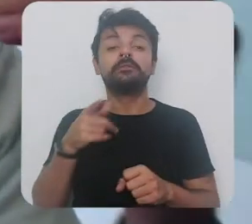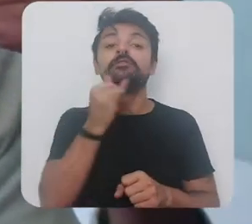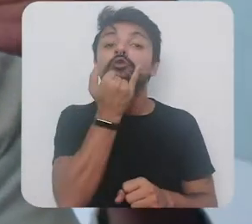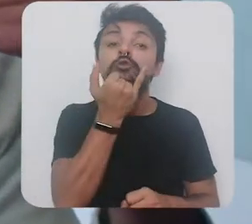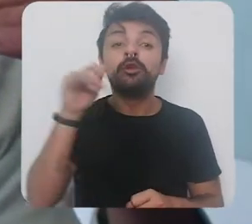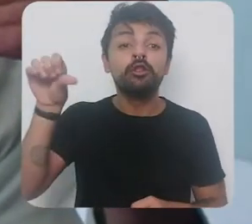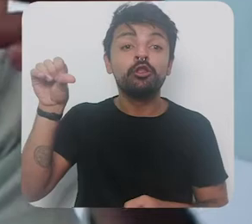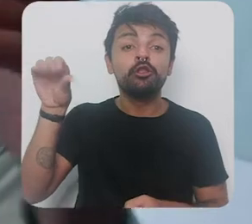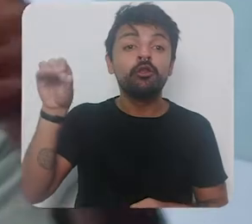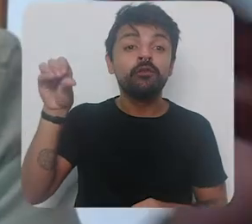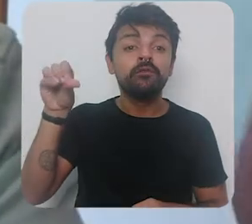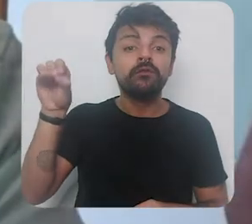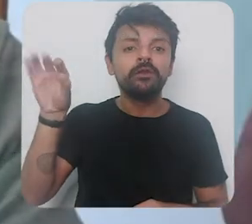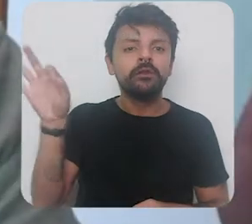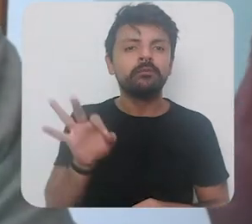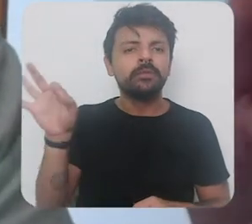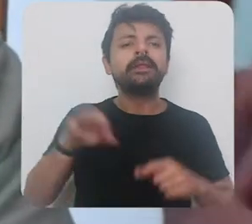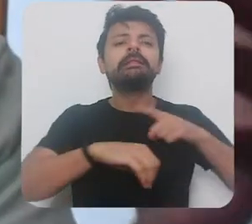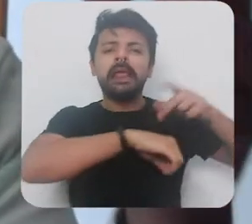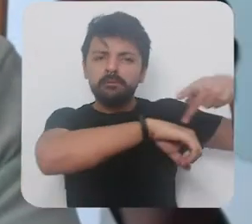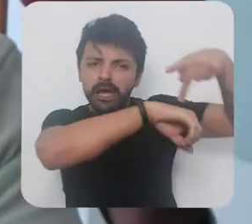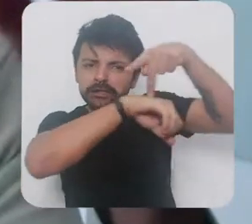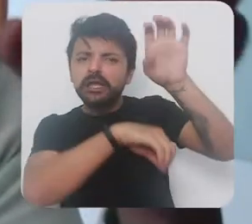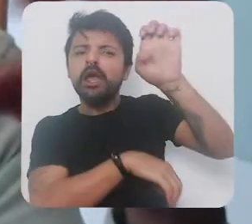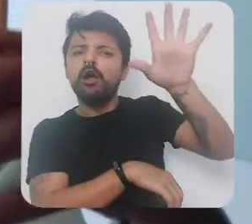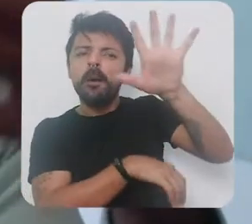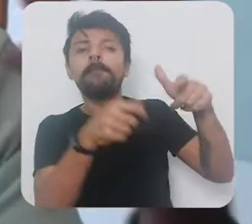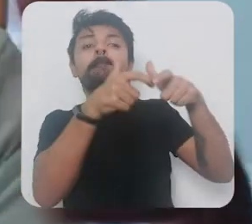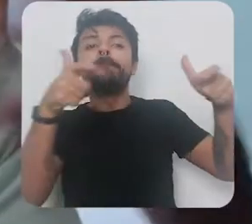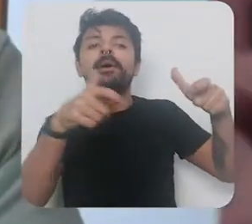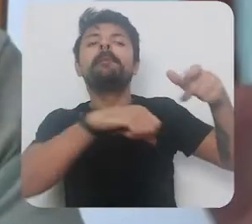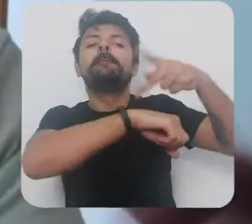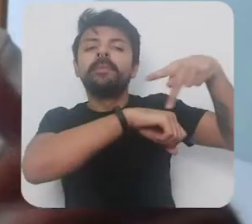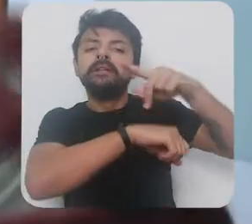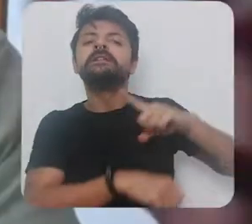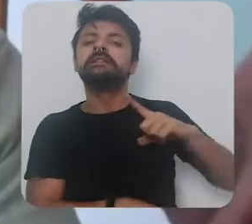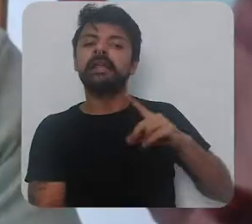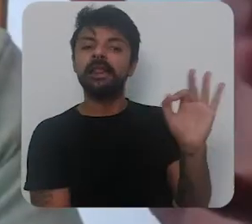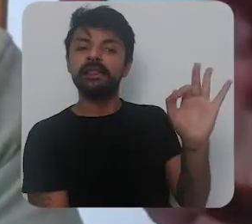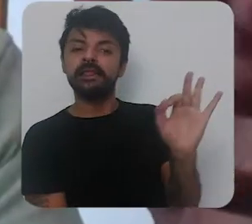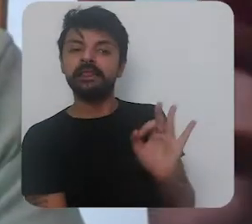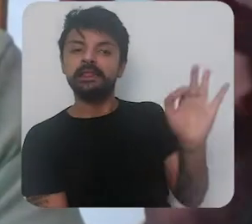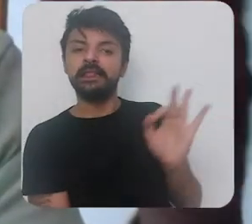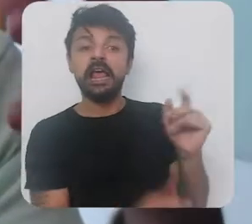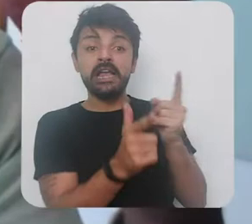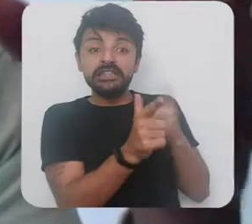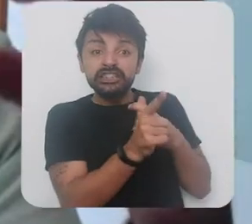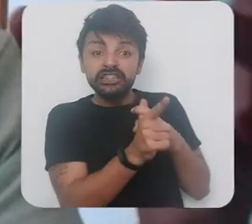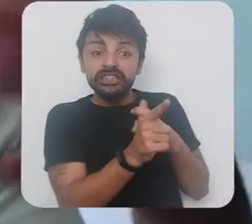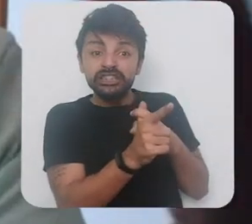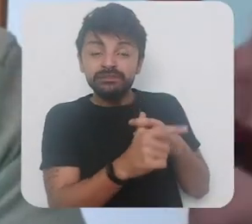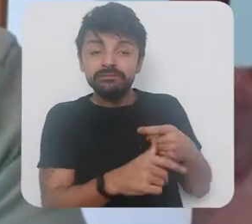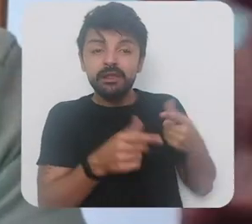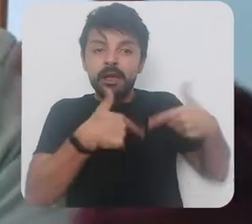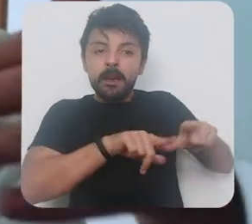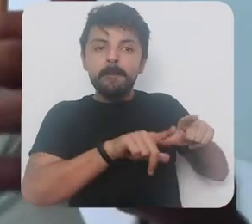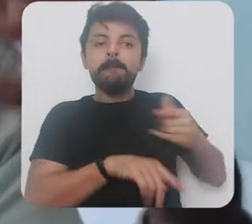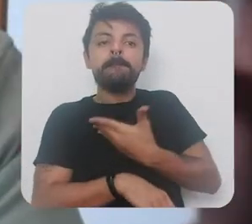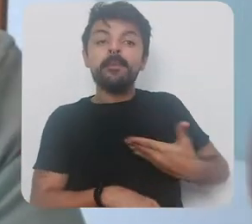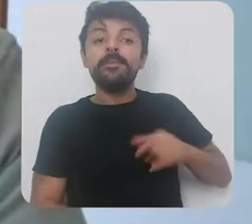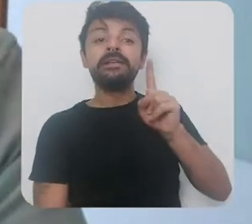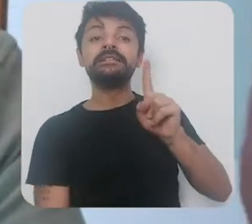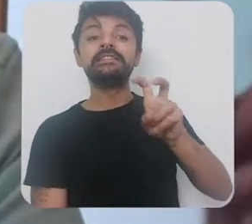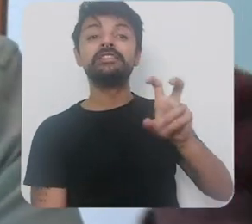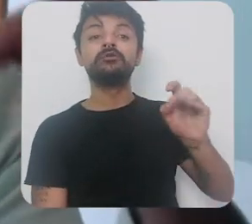o Brasil tá com desculpa 90% tem países europeus que a maioria dos países tem taxas de dívida pública de